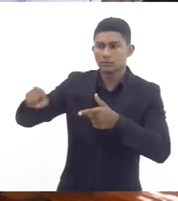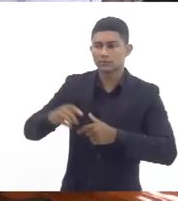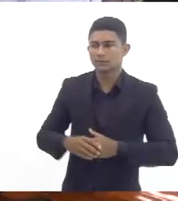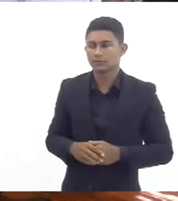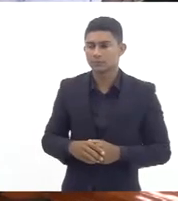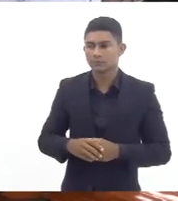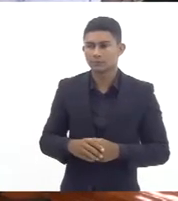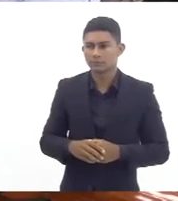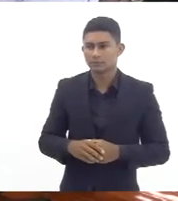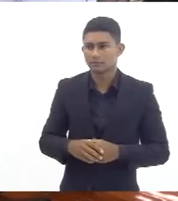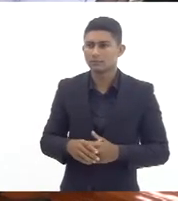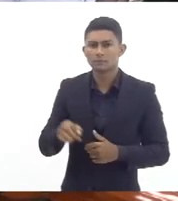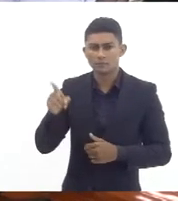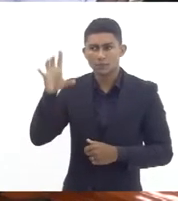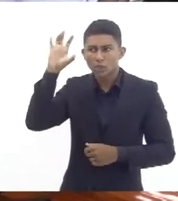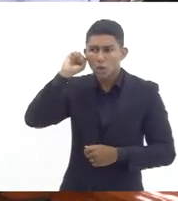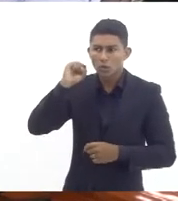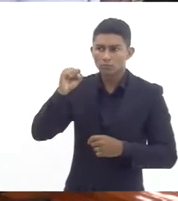Rosi você nos ouve